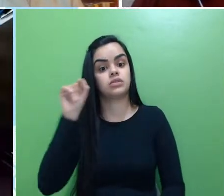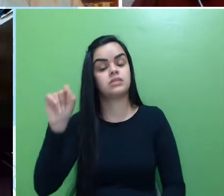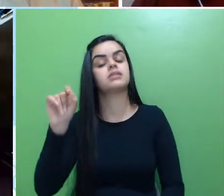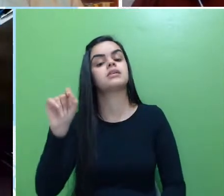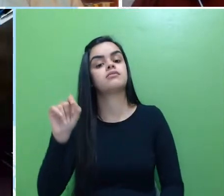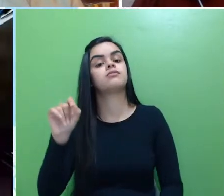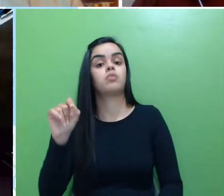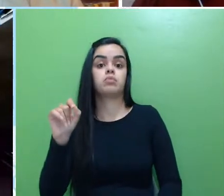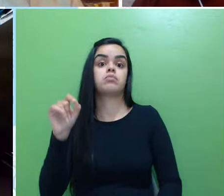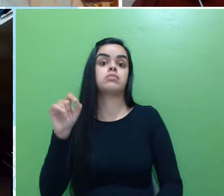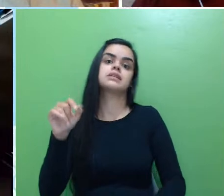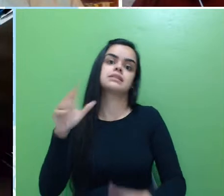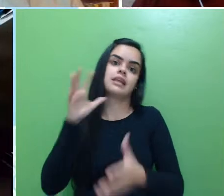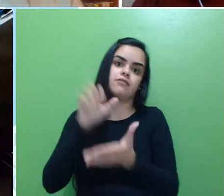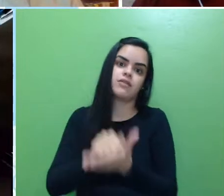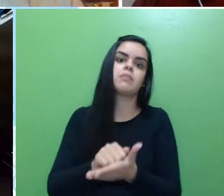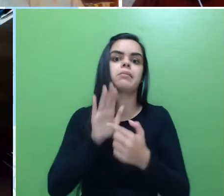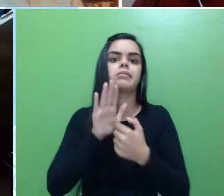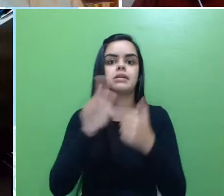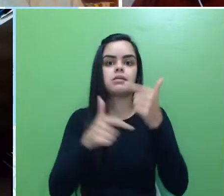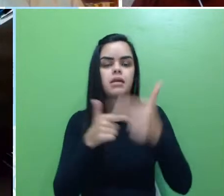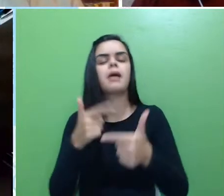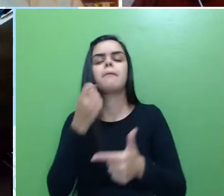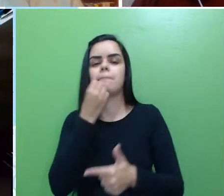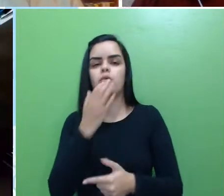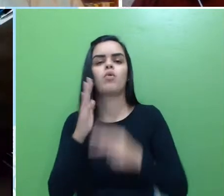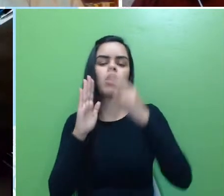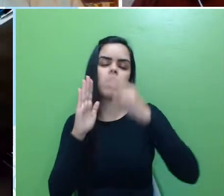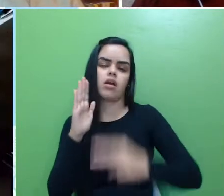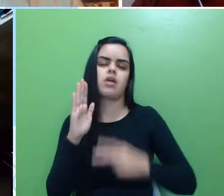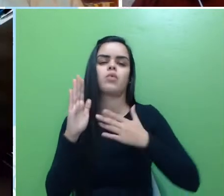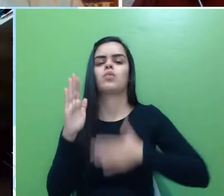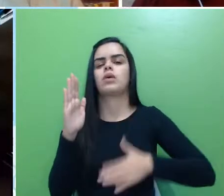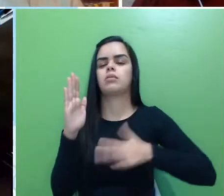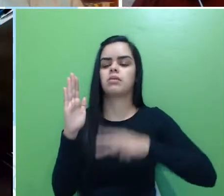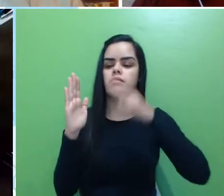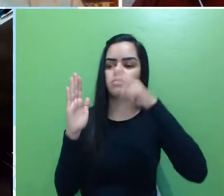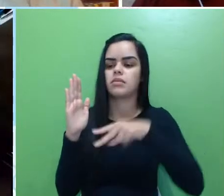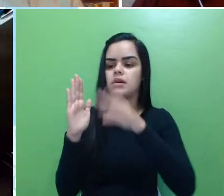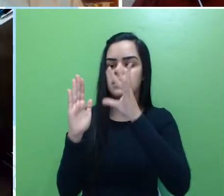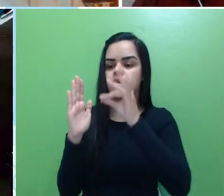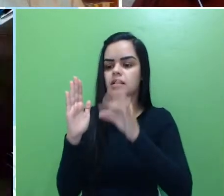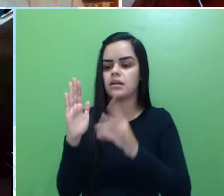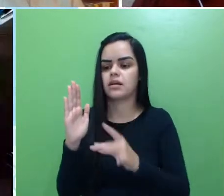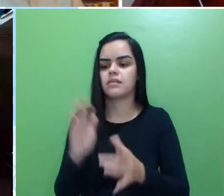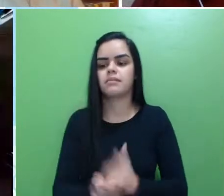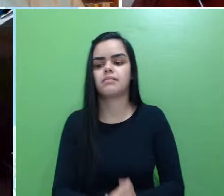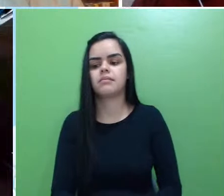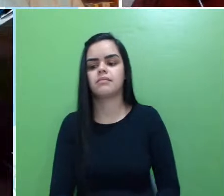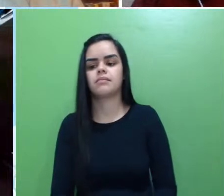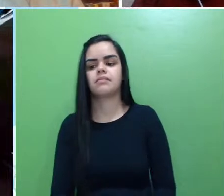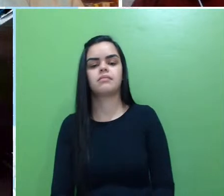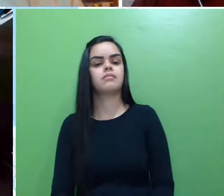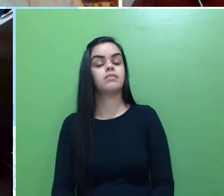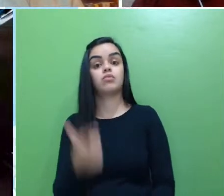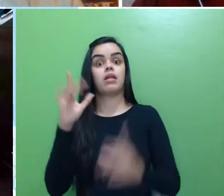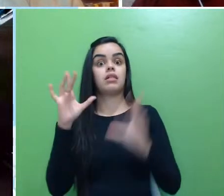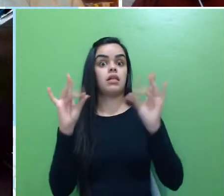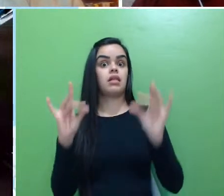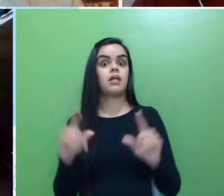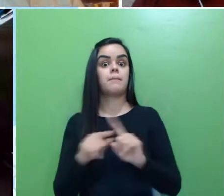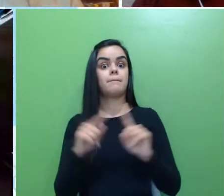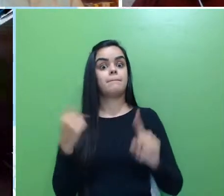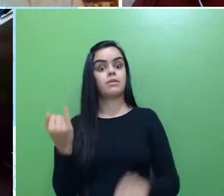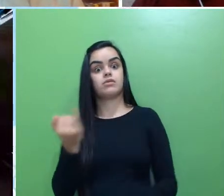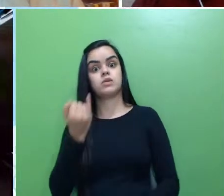trabalho dê uma lida, né, nesse documento, com calma, com cuidado, não tem nada muito detalhado, mas é importante,